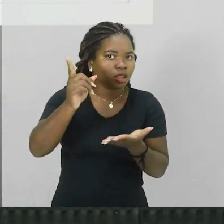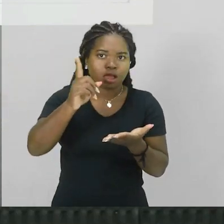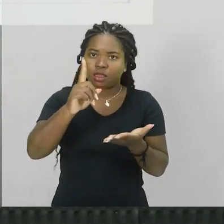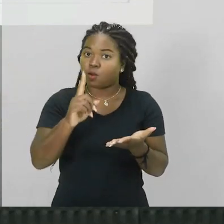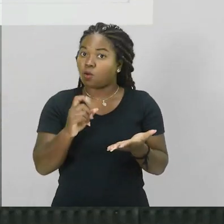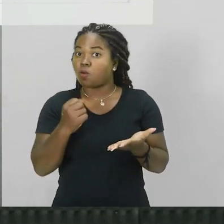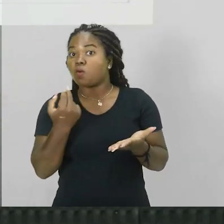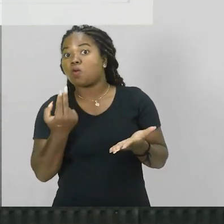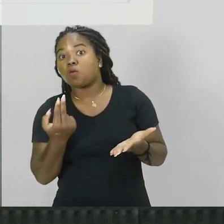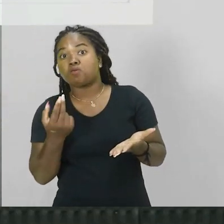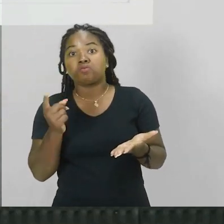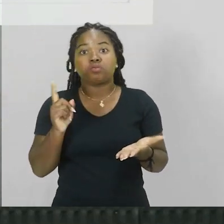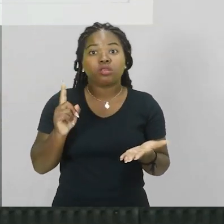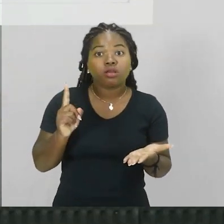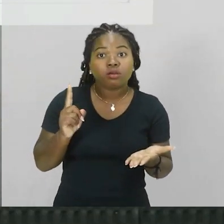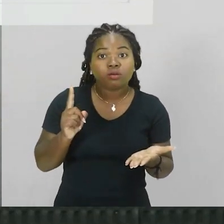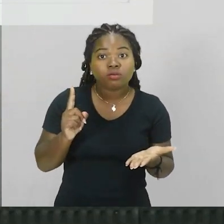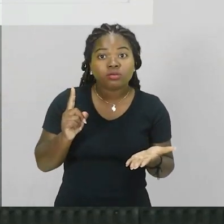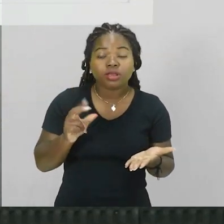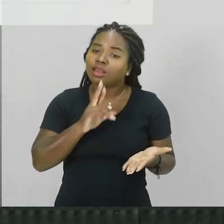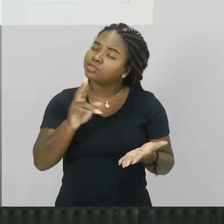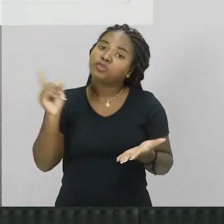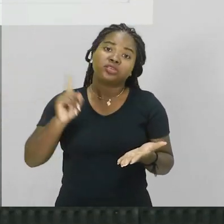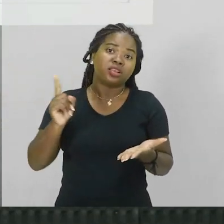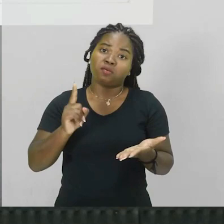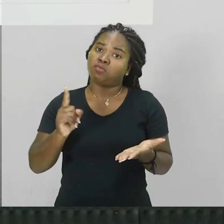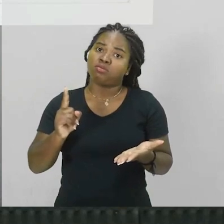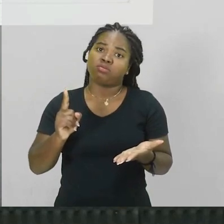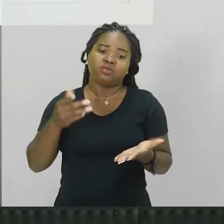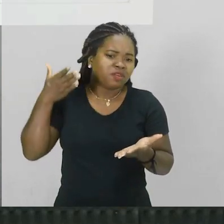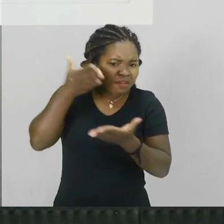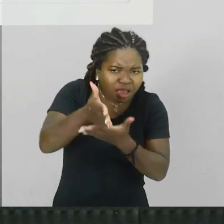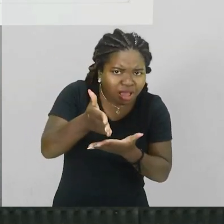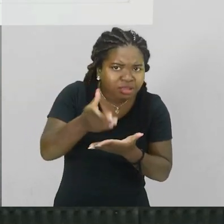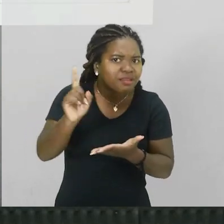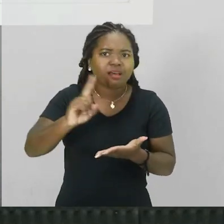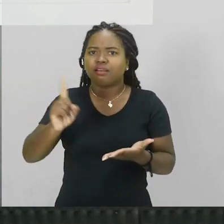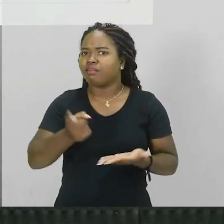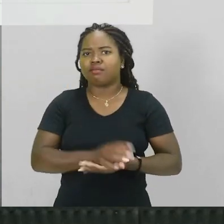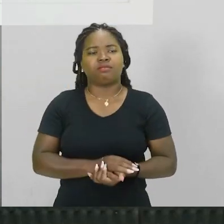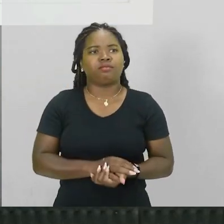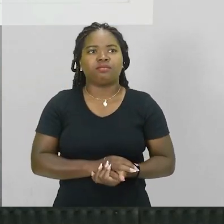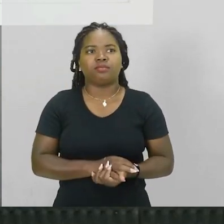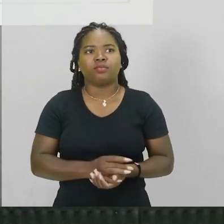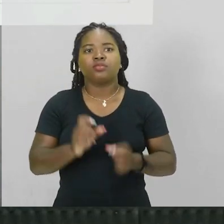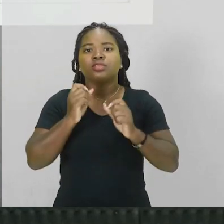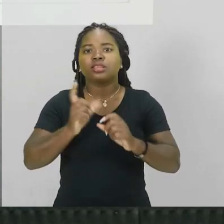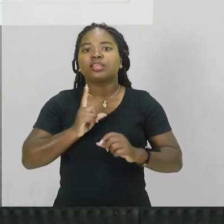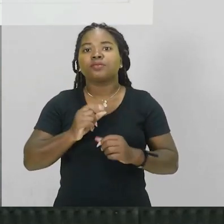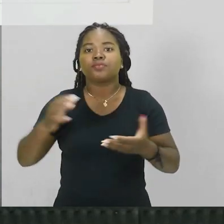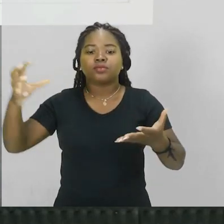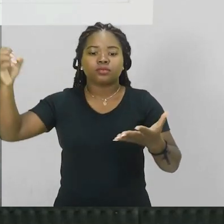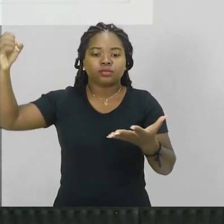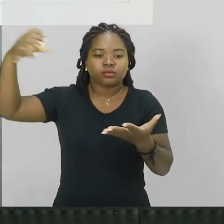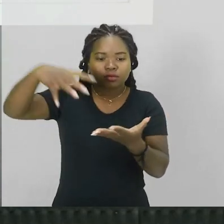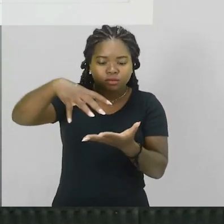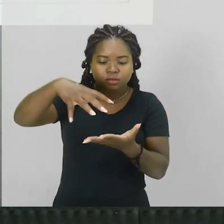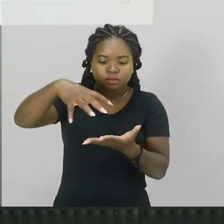Ou não? Certo? A resposta é não, ele não vai passar direto. Ele vai sofrer um desvio.